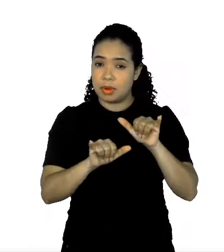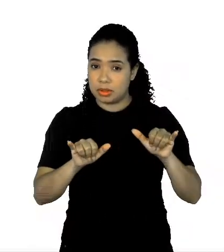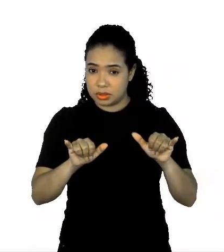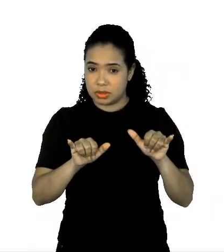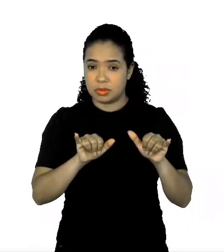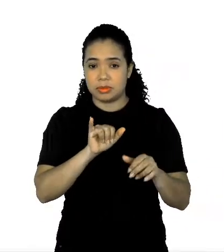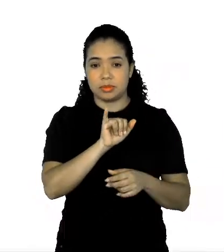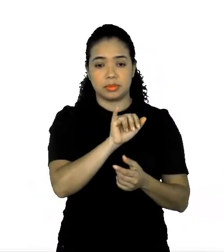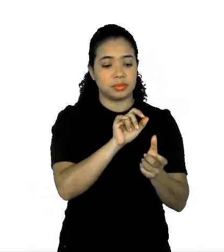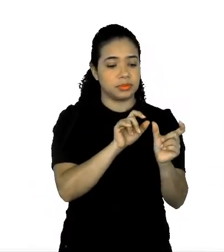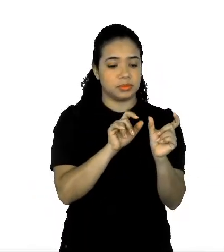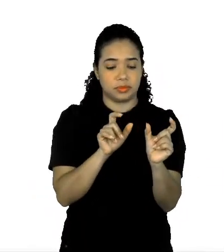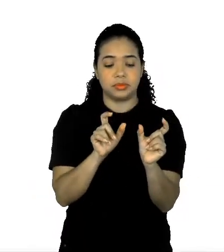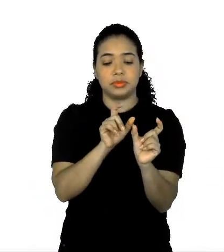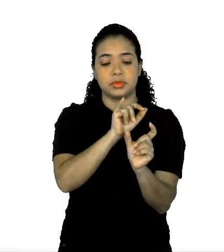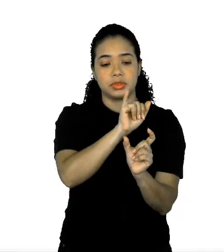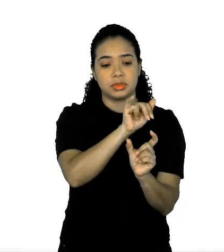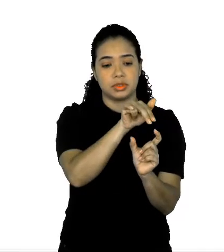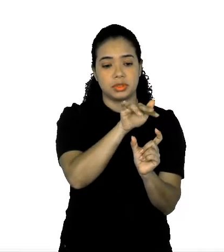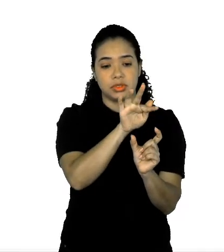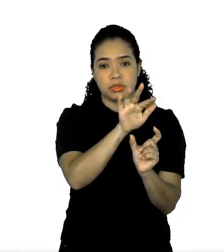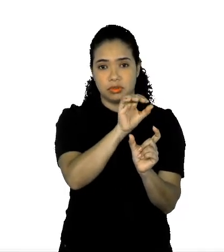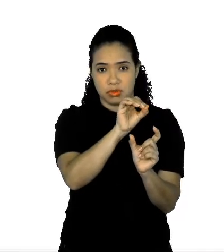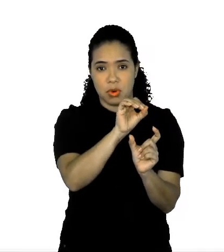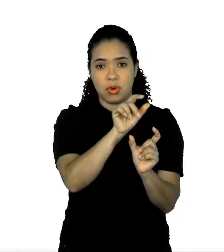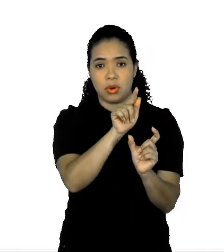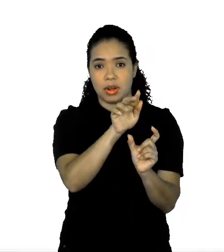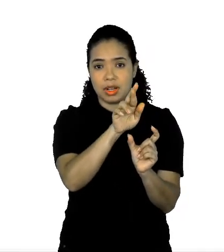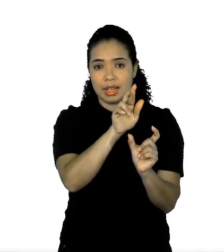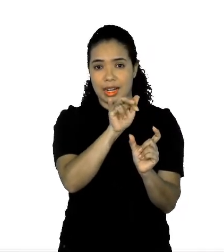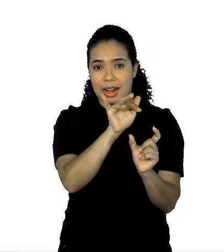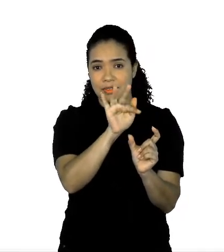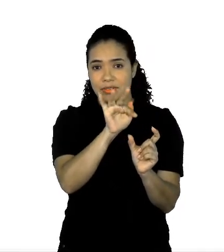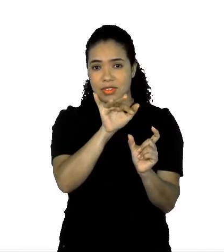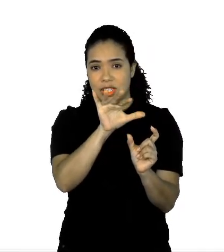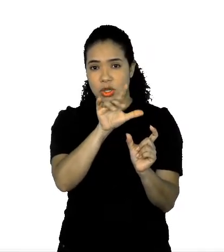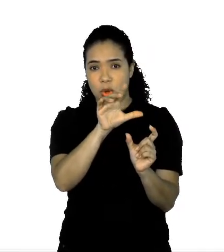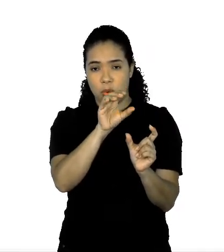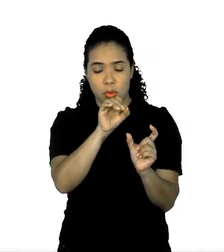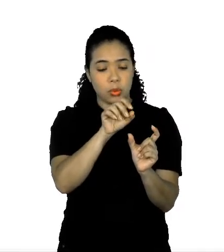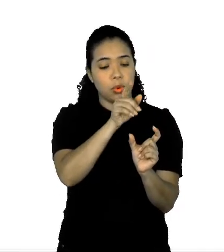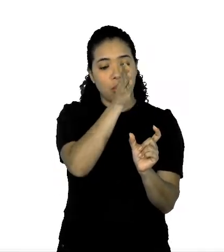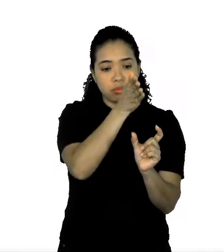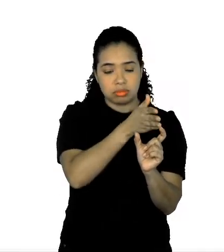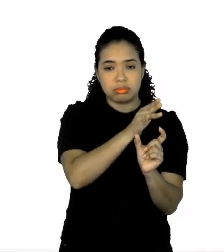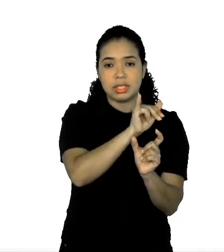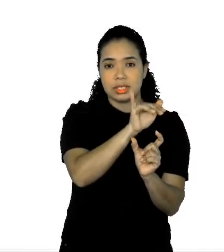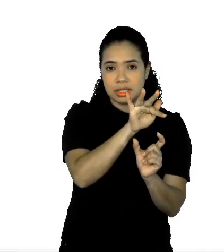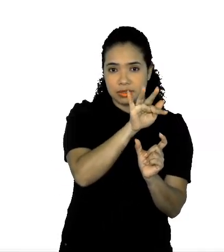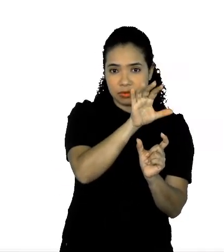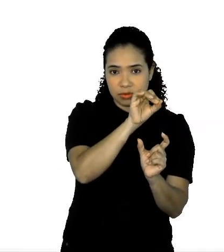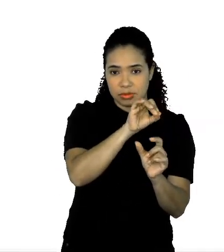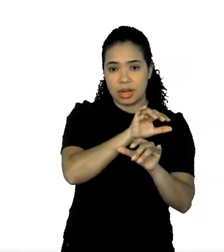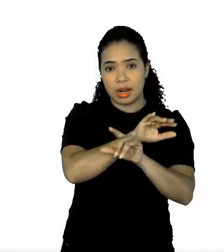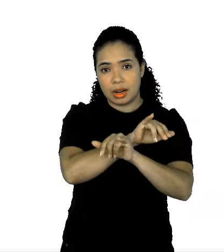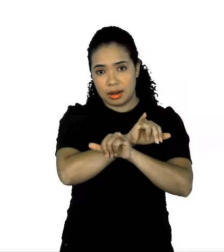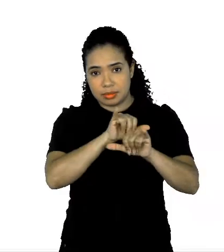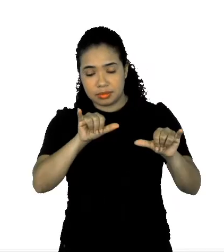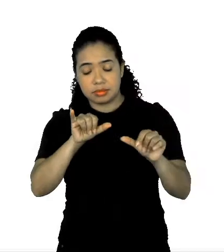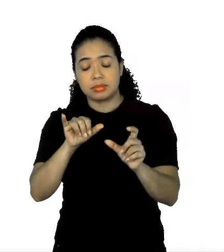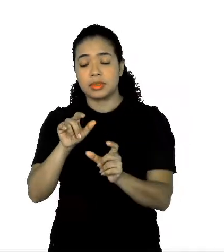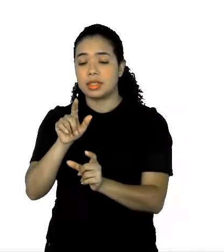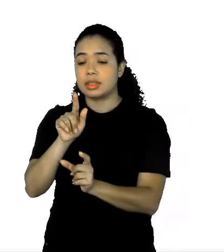lá quando você divide o info com o gráfico, é a informação. E por gráfico, entendemos